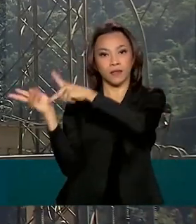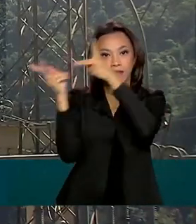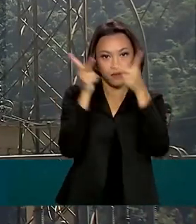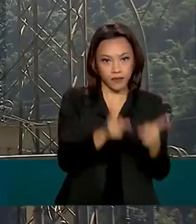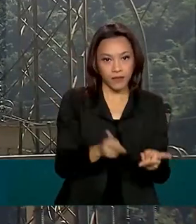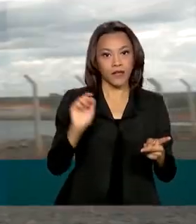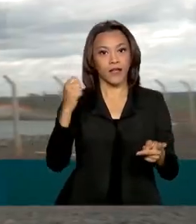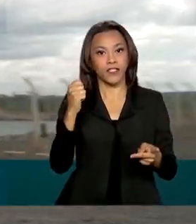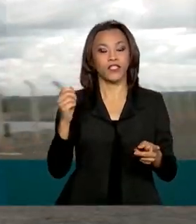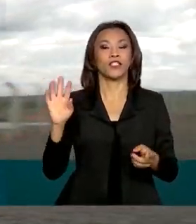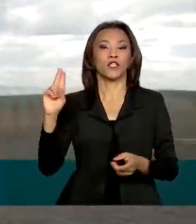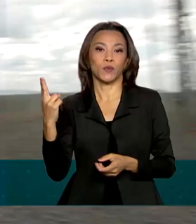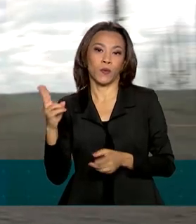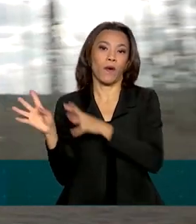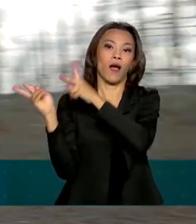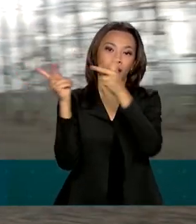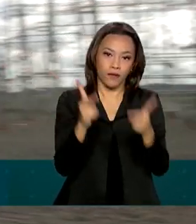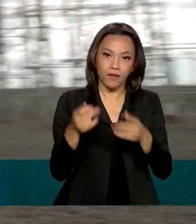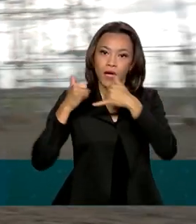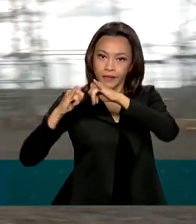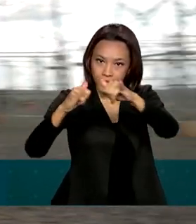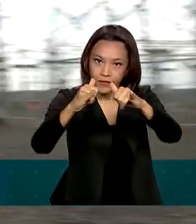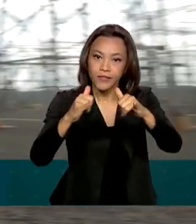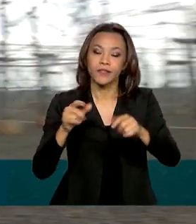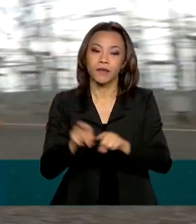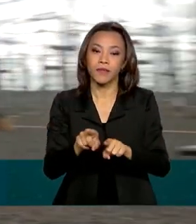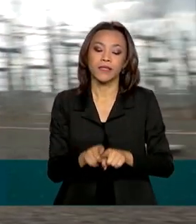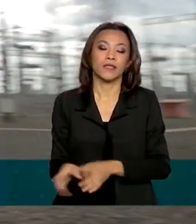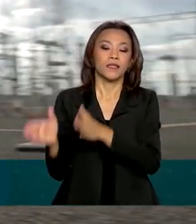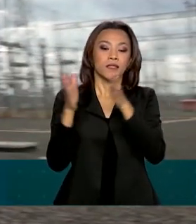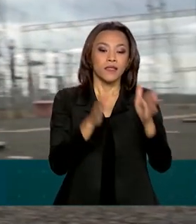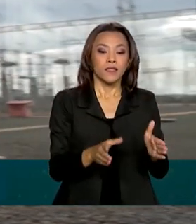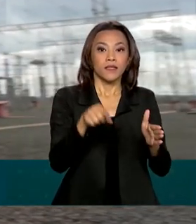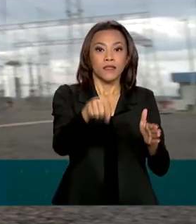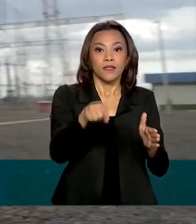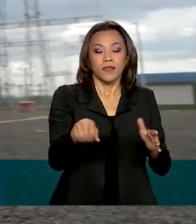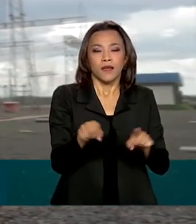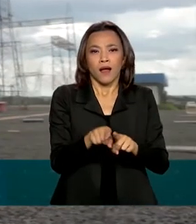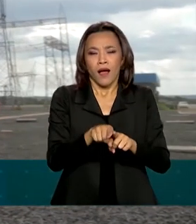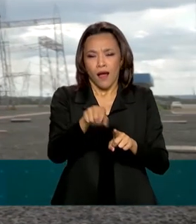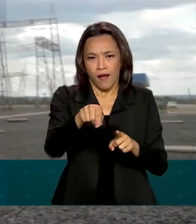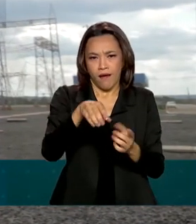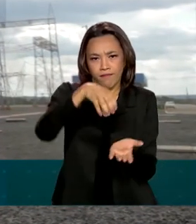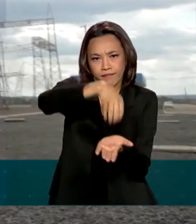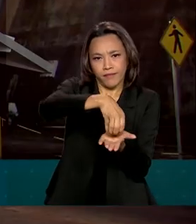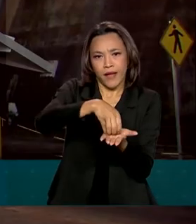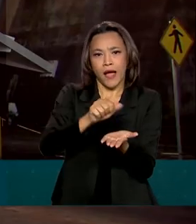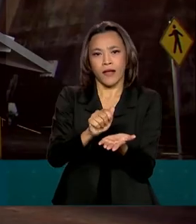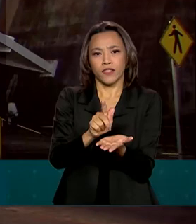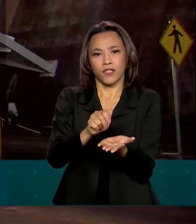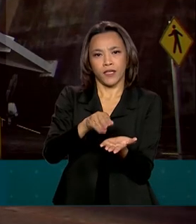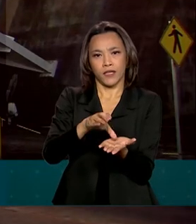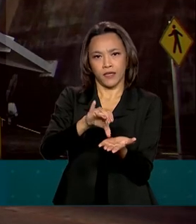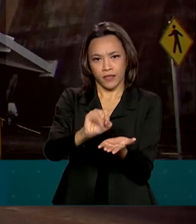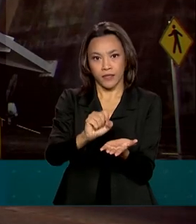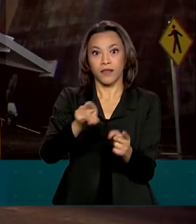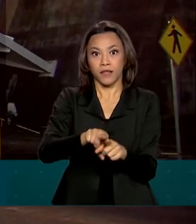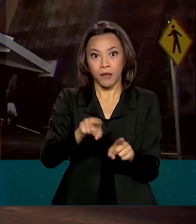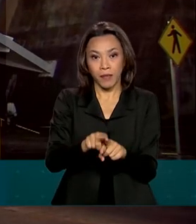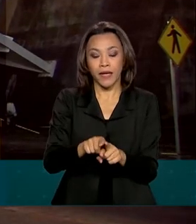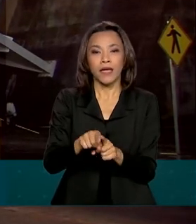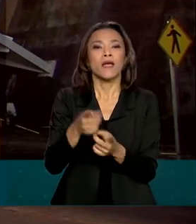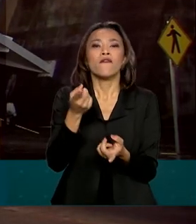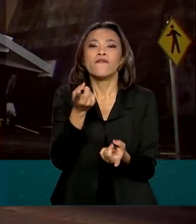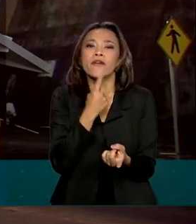e do Uruguai. Por conta da situação, a Agência Nacional de Energia Elétrica também autorizou a cobrança da bandeira